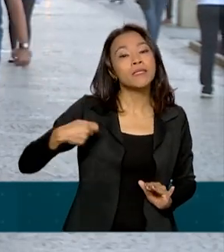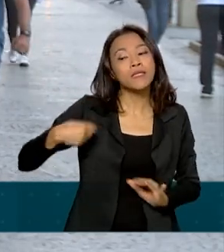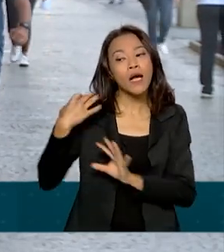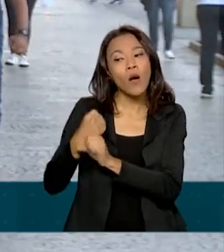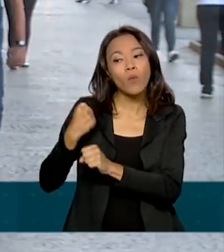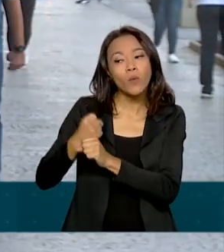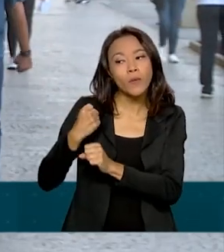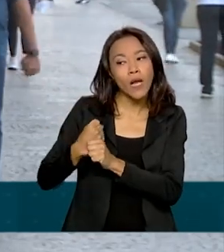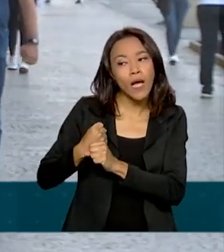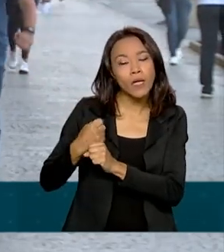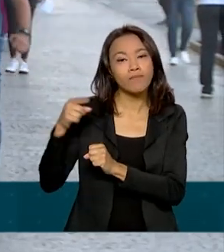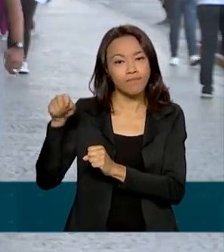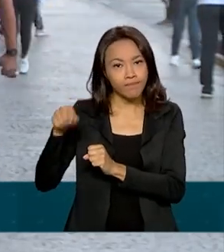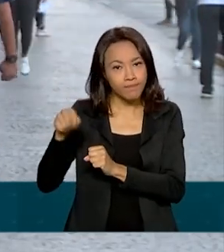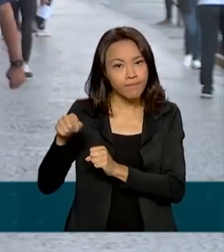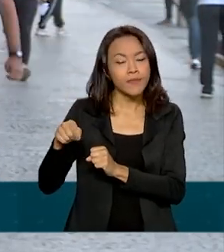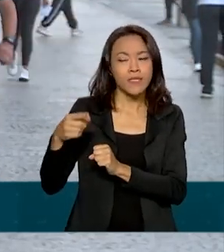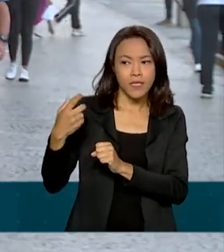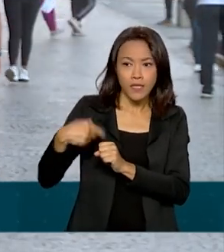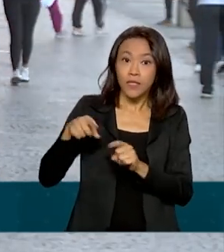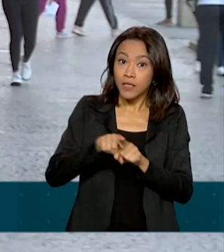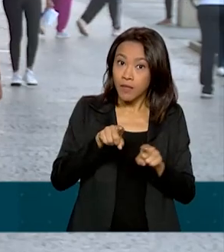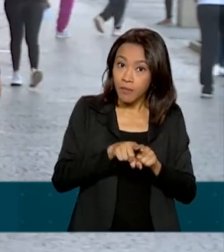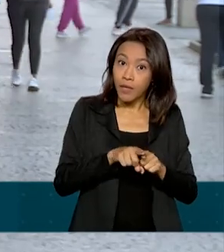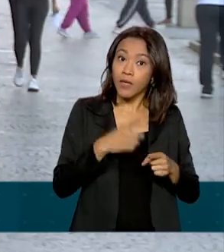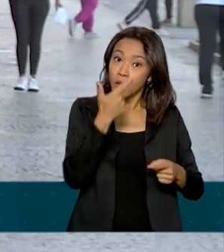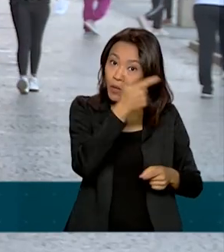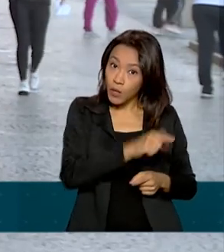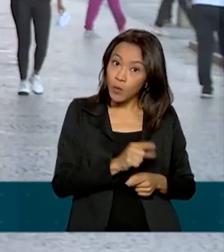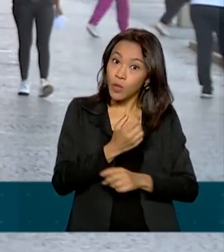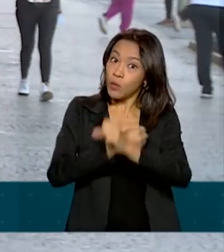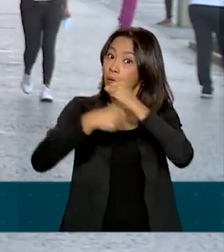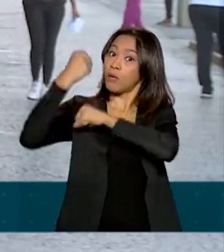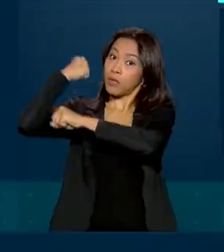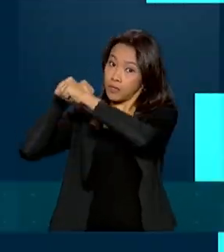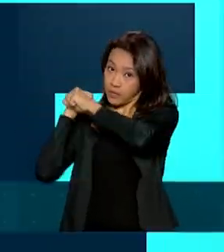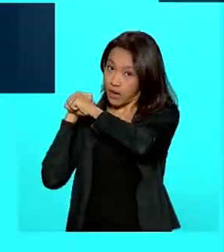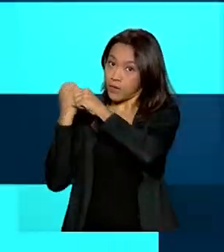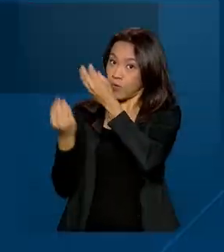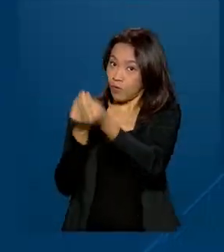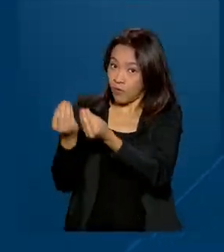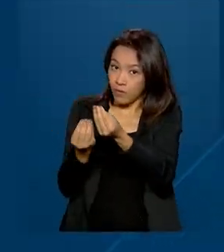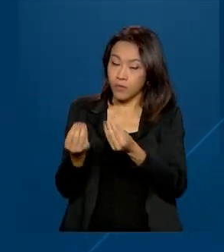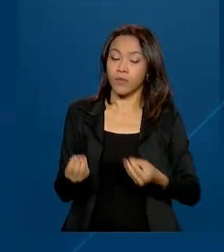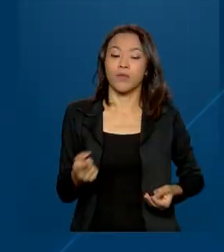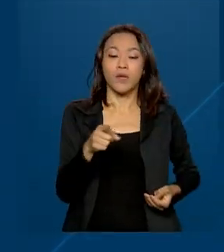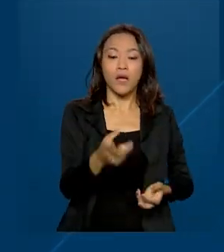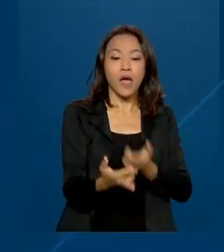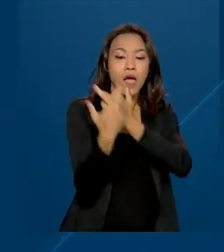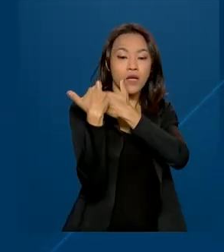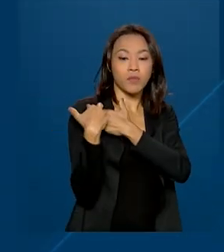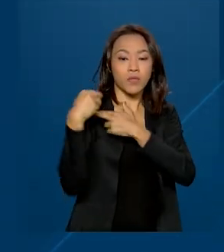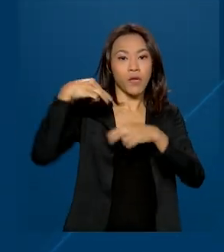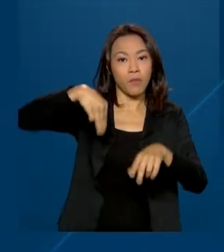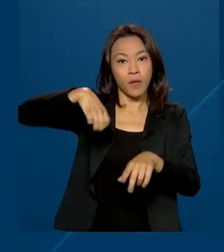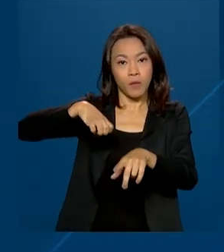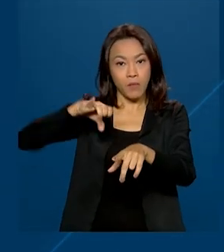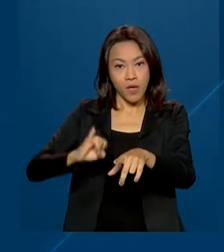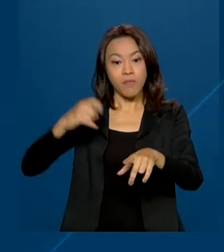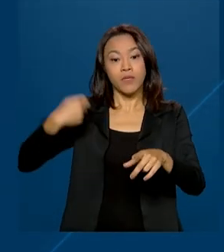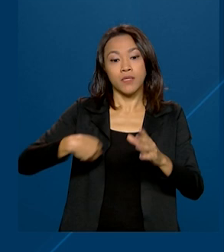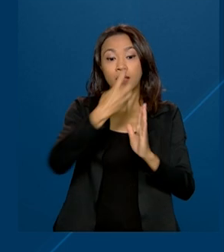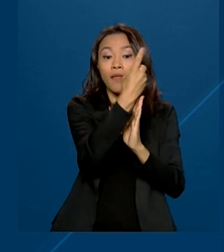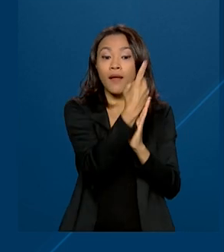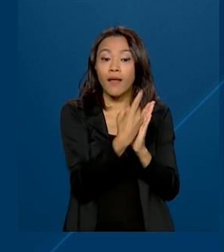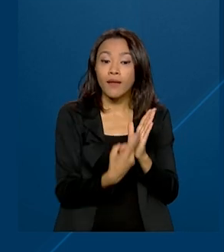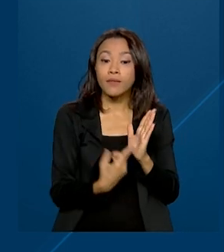o rendimento isento e o seu rendimento tributável no ano passado. O responsável pelo MEI é obrigado a apresentar